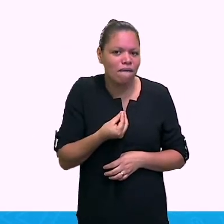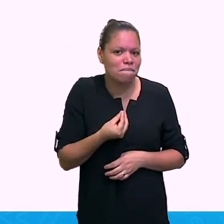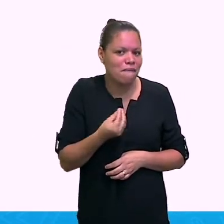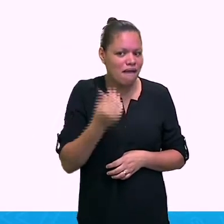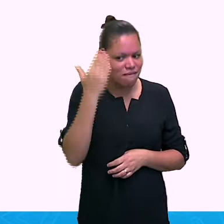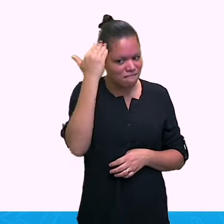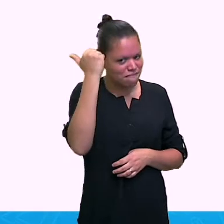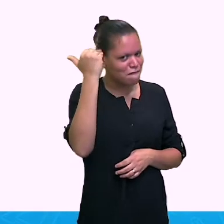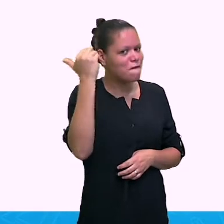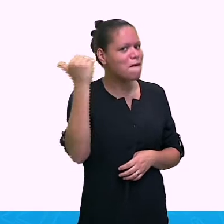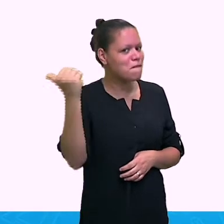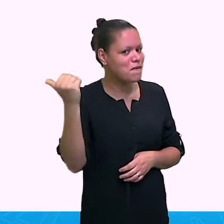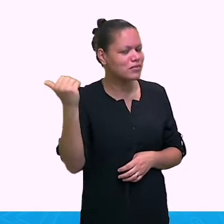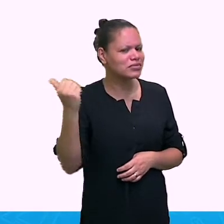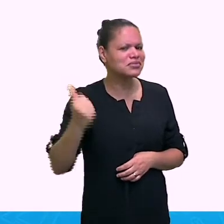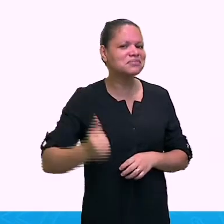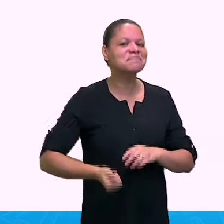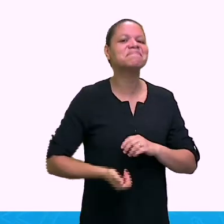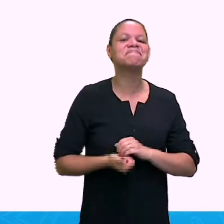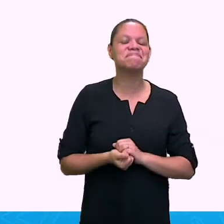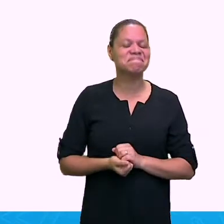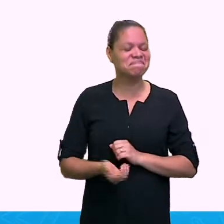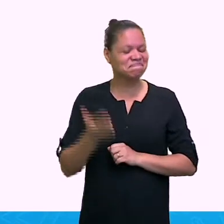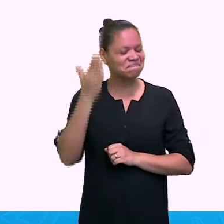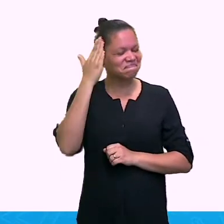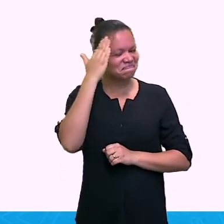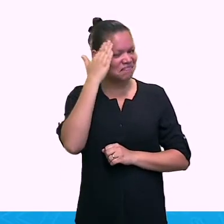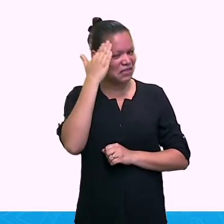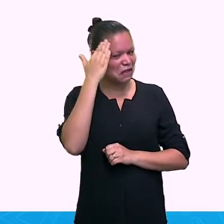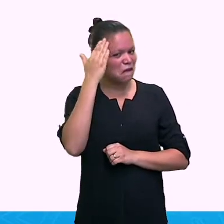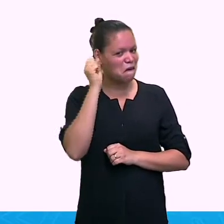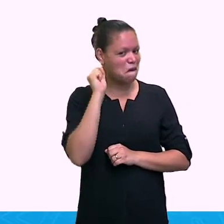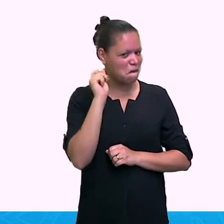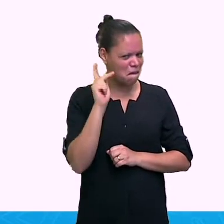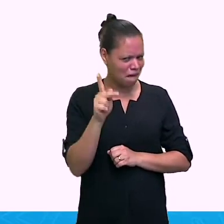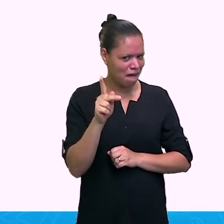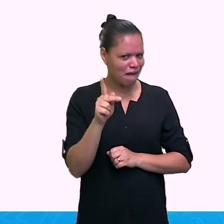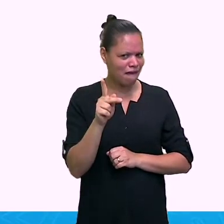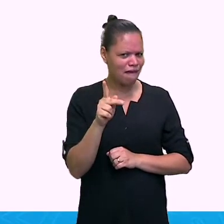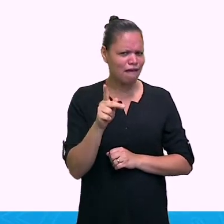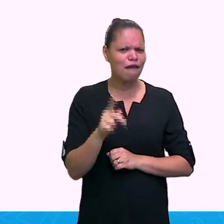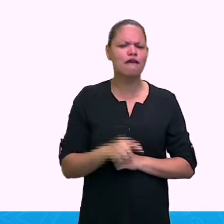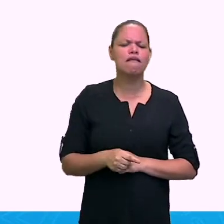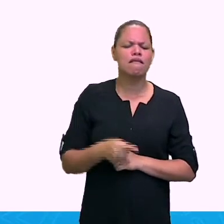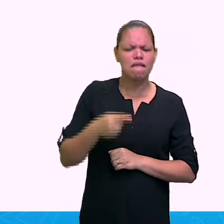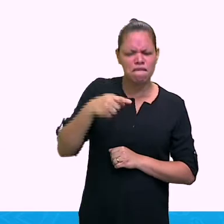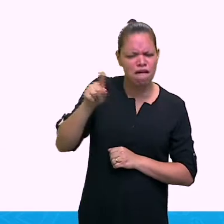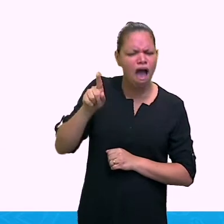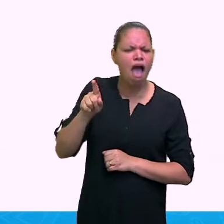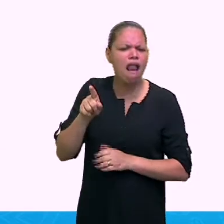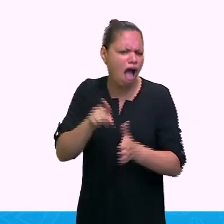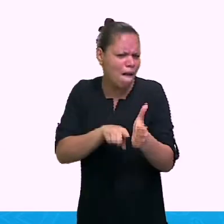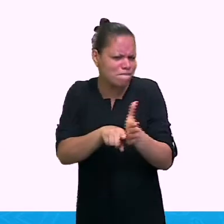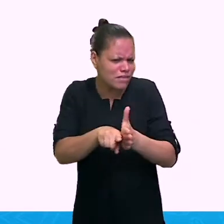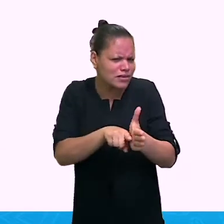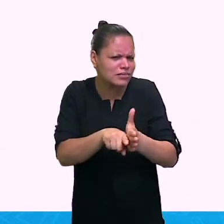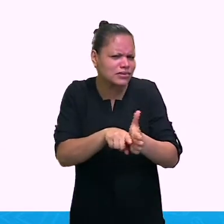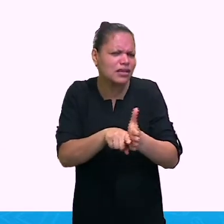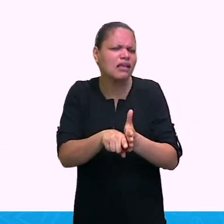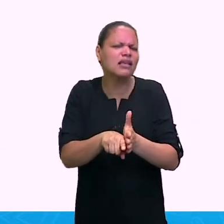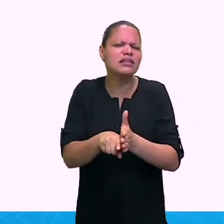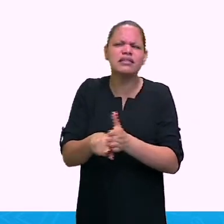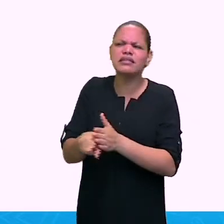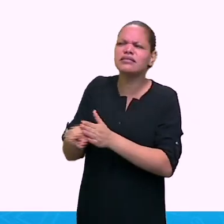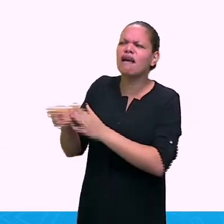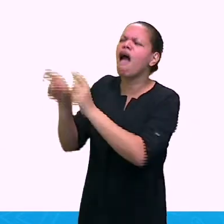Então, essa é uma pessoa famosa. Corra lá e tenta traduzir quem é essa pessoa, ok?